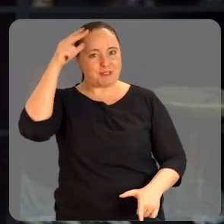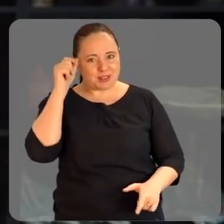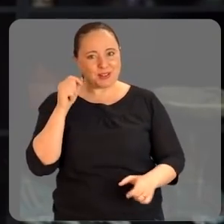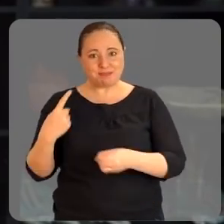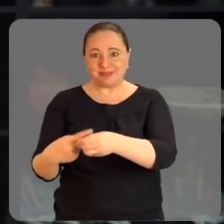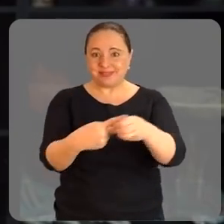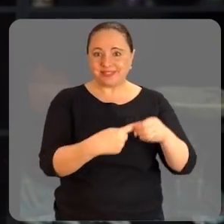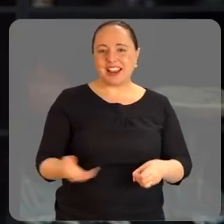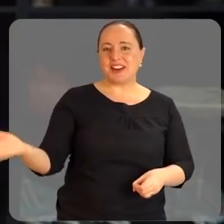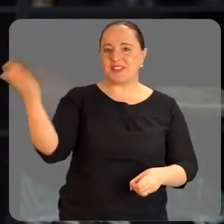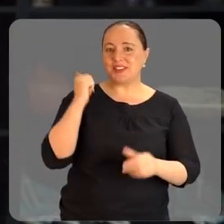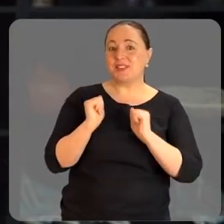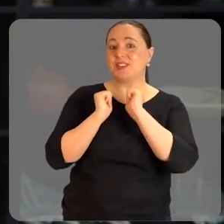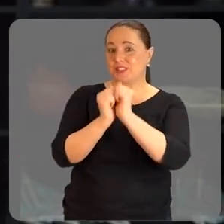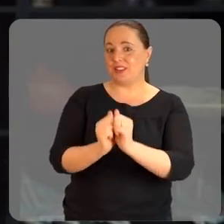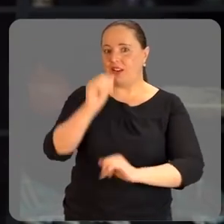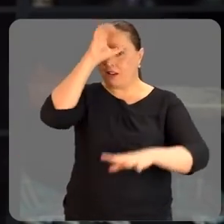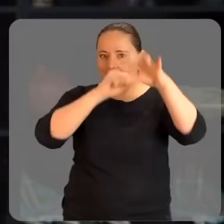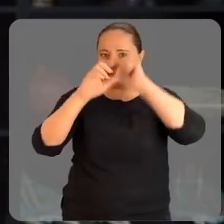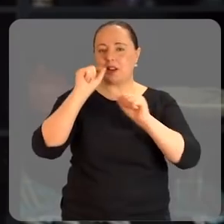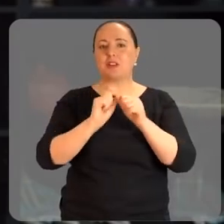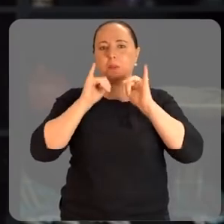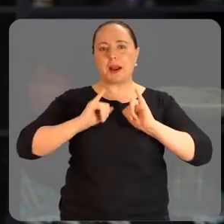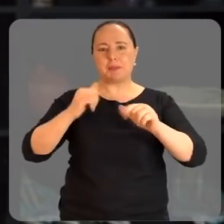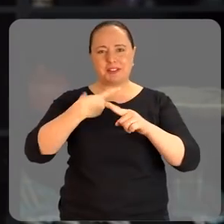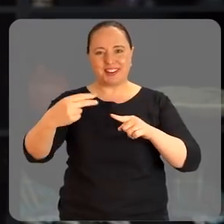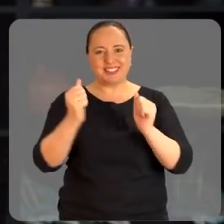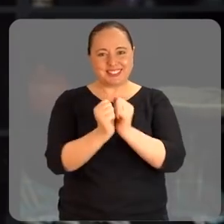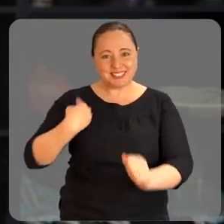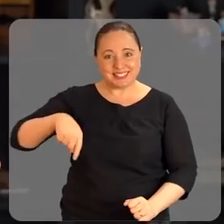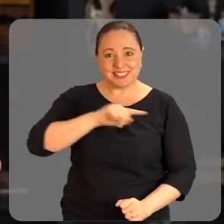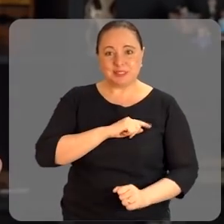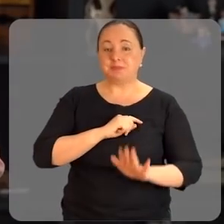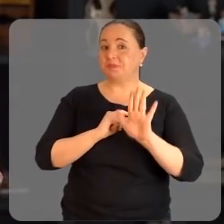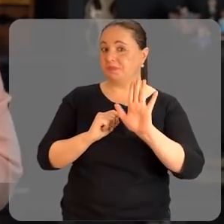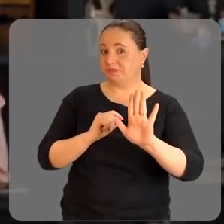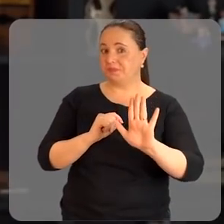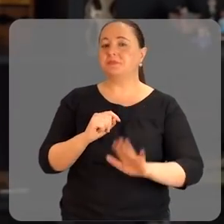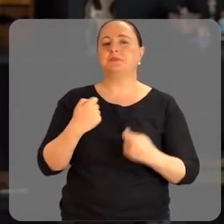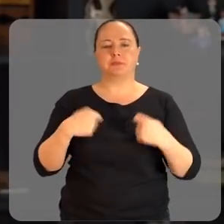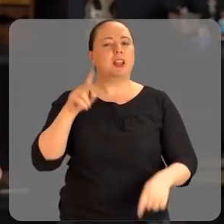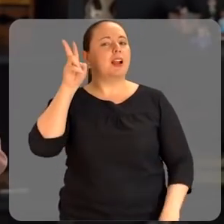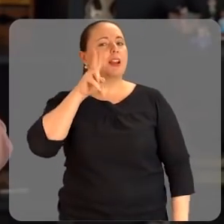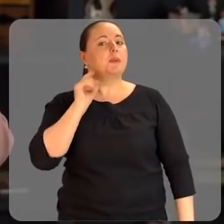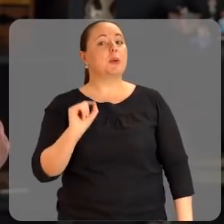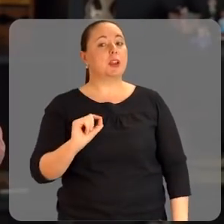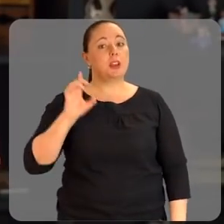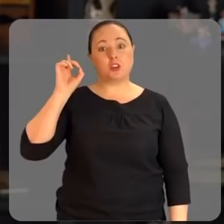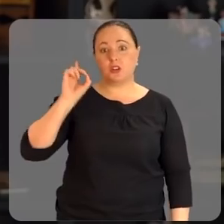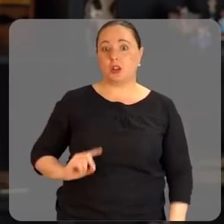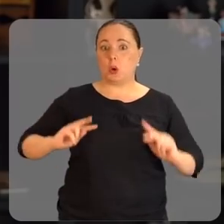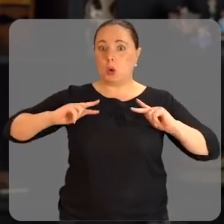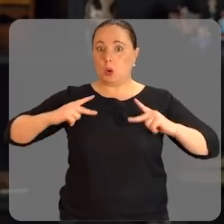Prefeituras. Bora! Venha aprender a fazer uma campanha vitoriosa com a gente. Ah, temos que lembrar que os